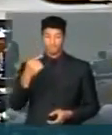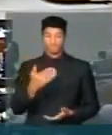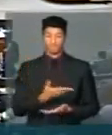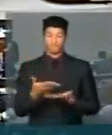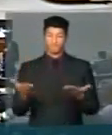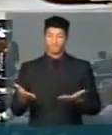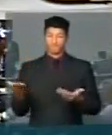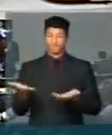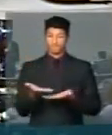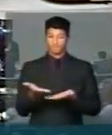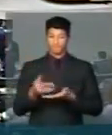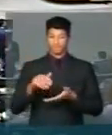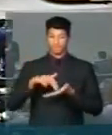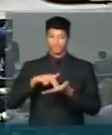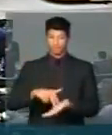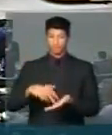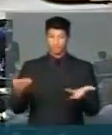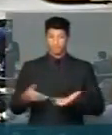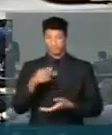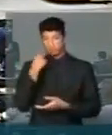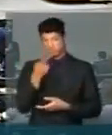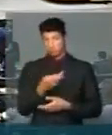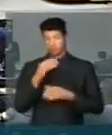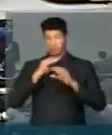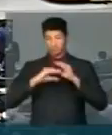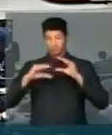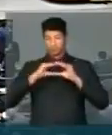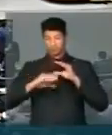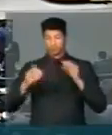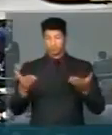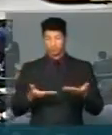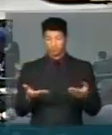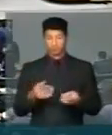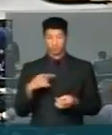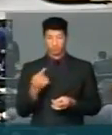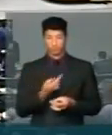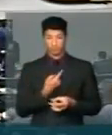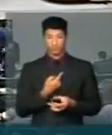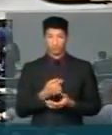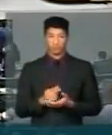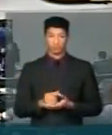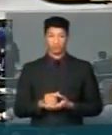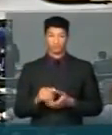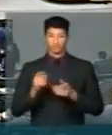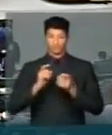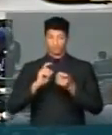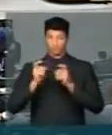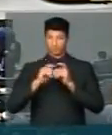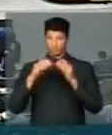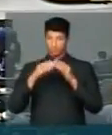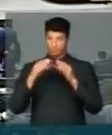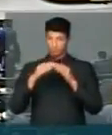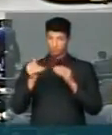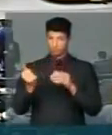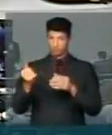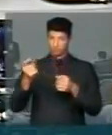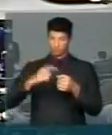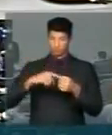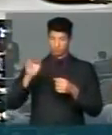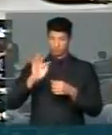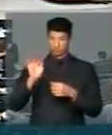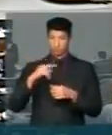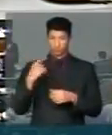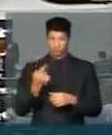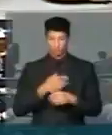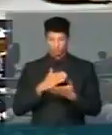Presidente, eu ocupo a tribuna para poder comunicar que hoje nós, na reunião, na comissão do Pacto Federativo,